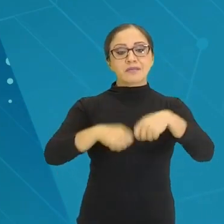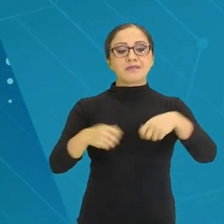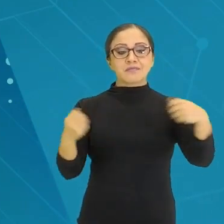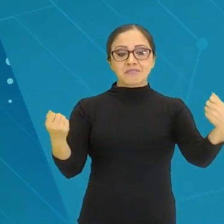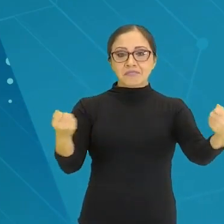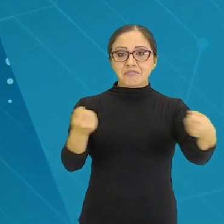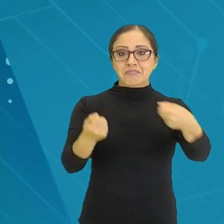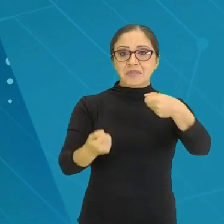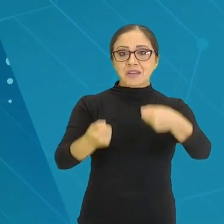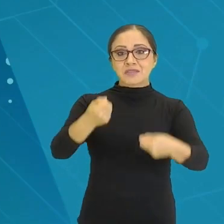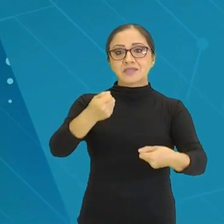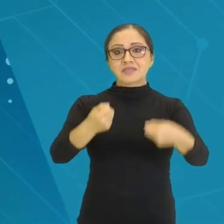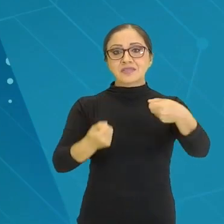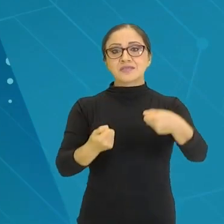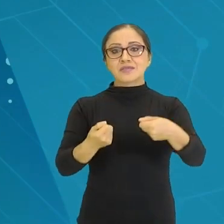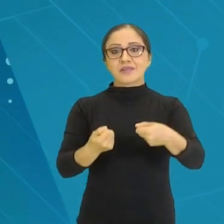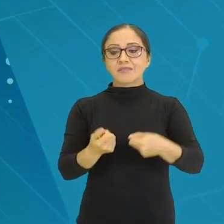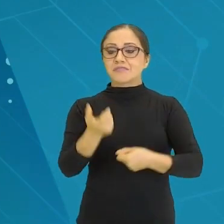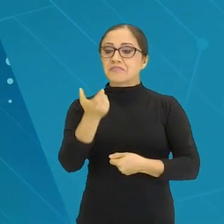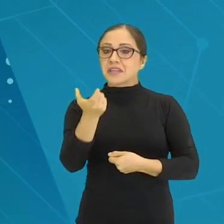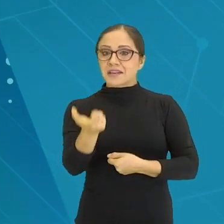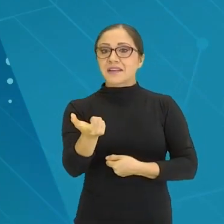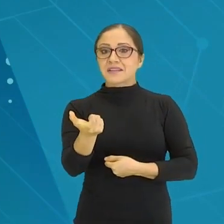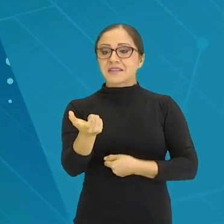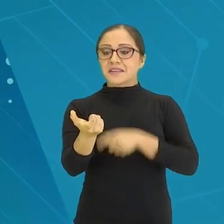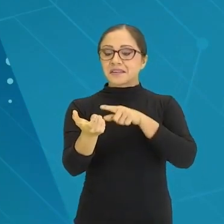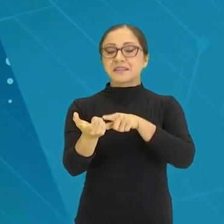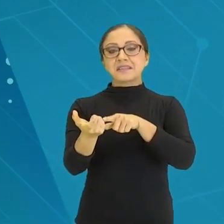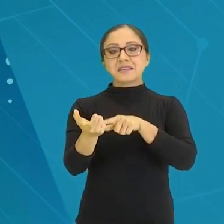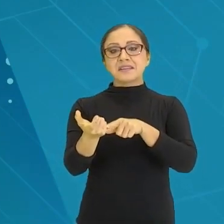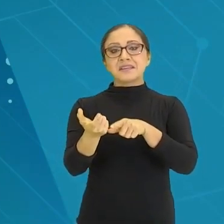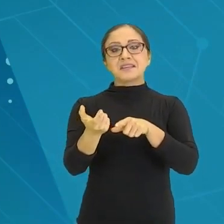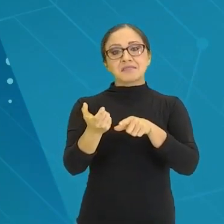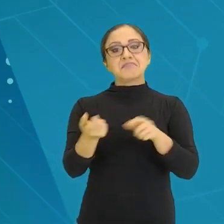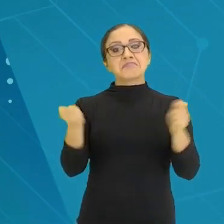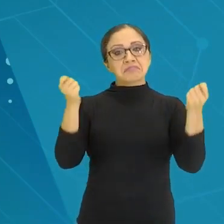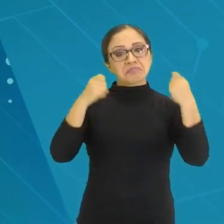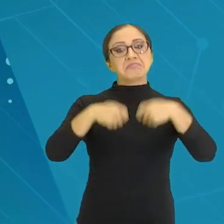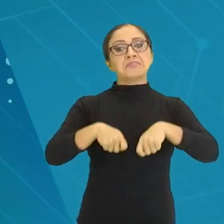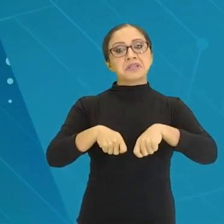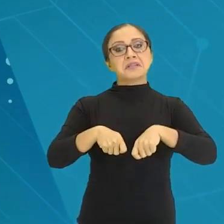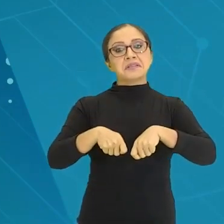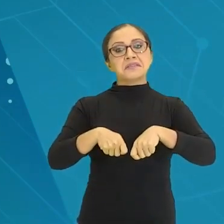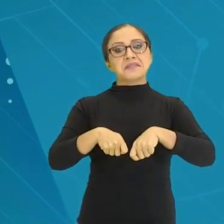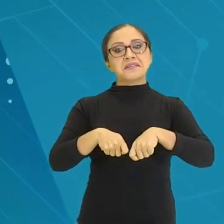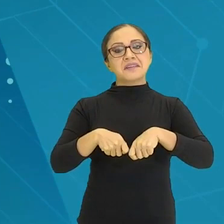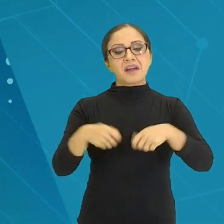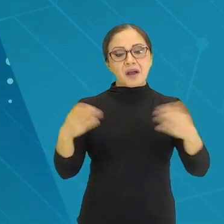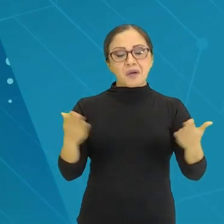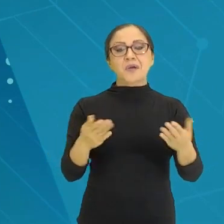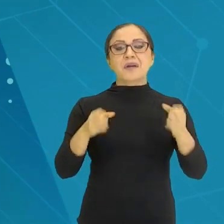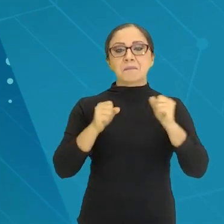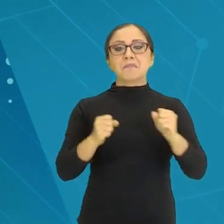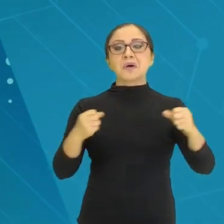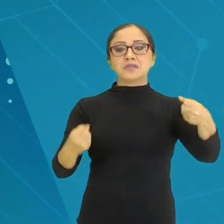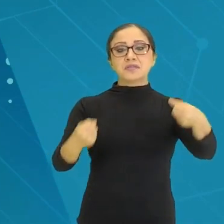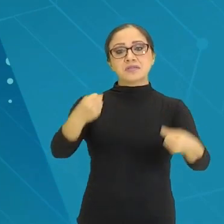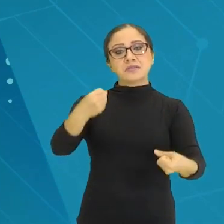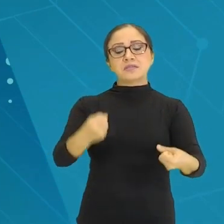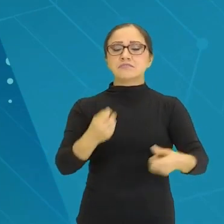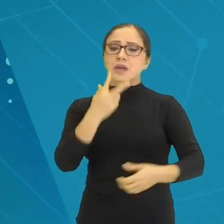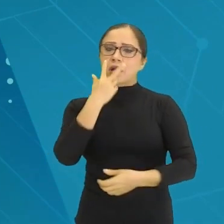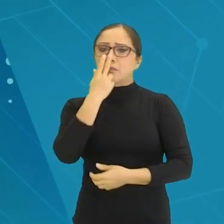E ela recebe uma certificação dizendo isso, que ela tem competência para dirigir. É algo